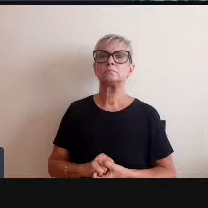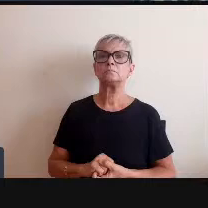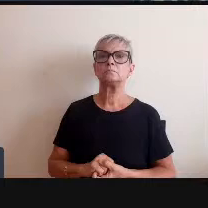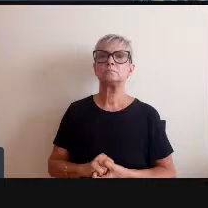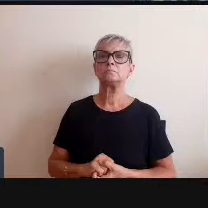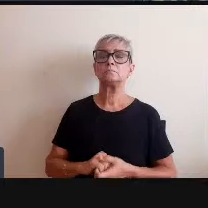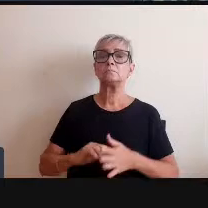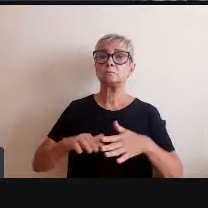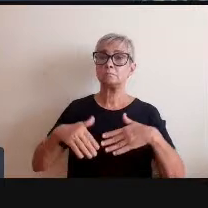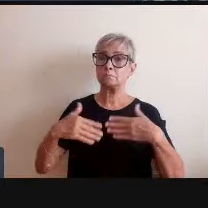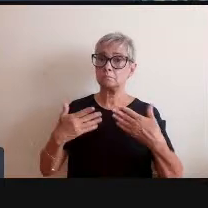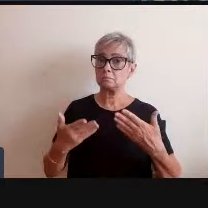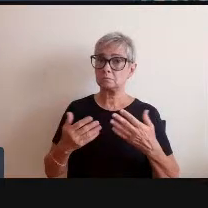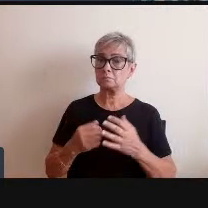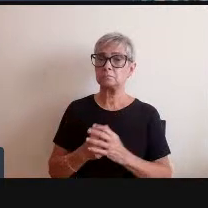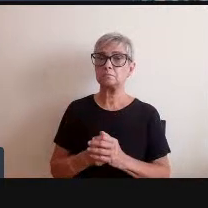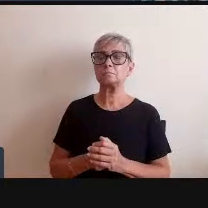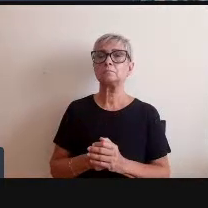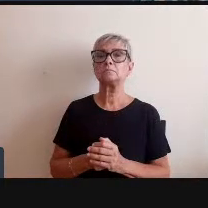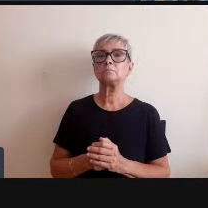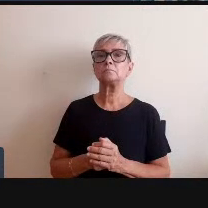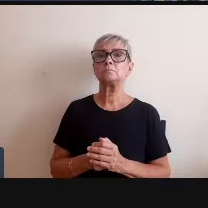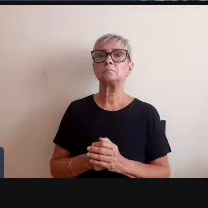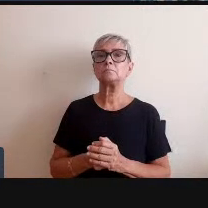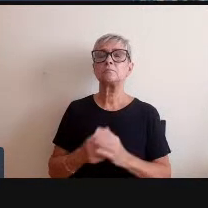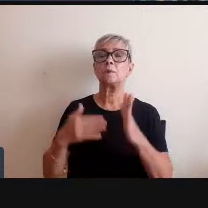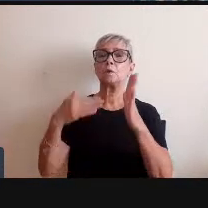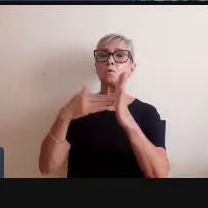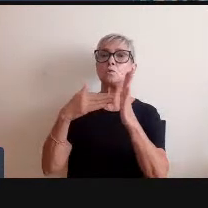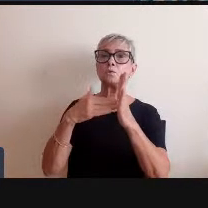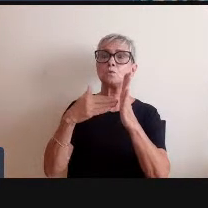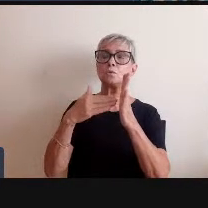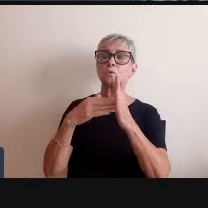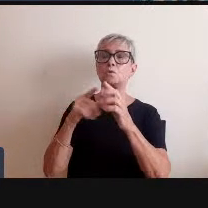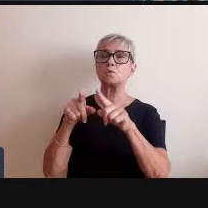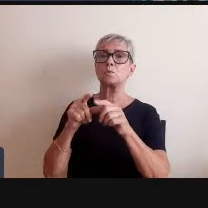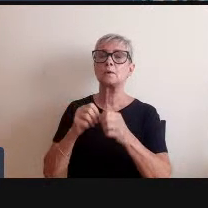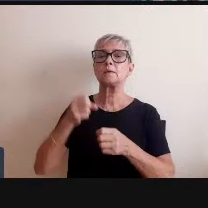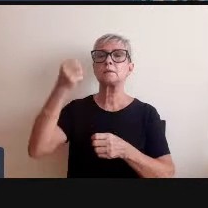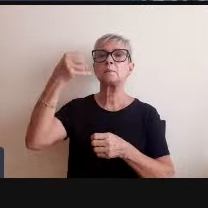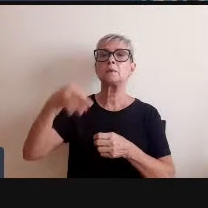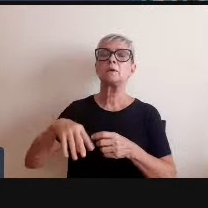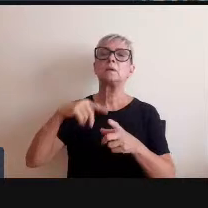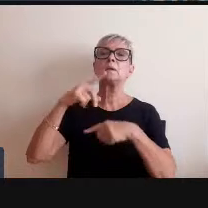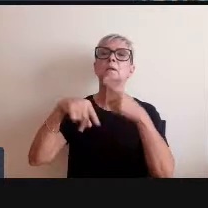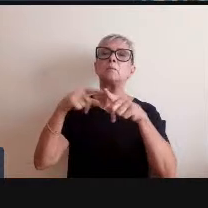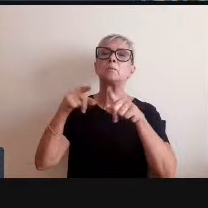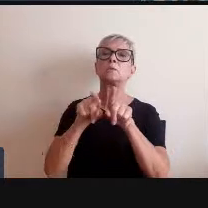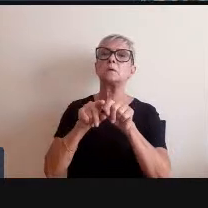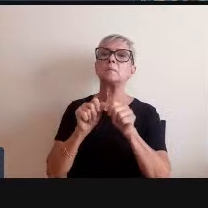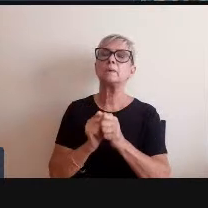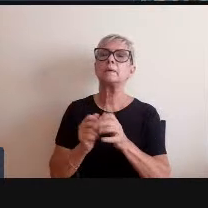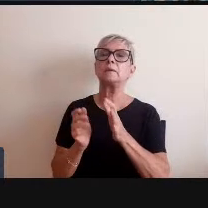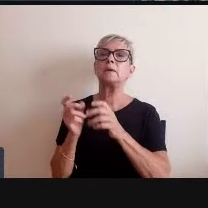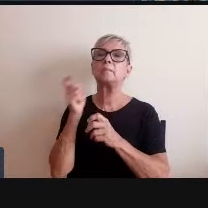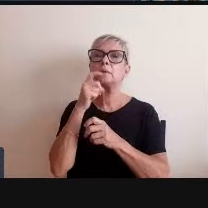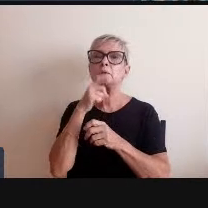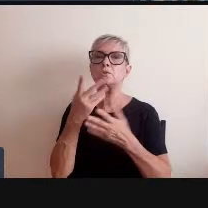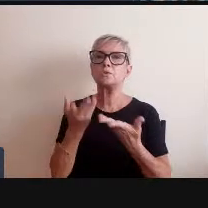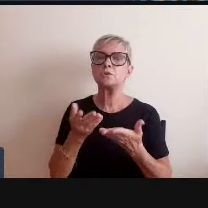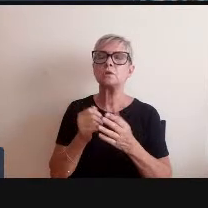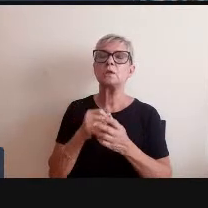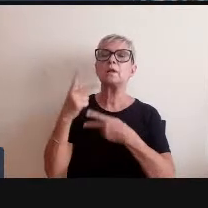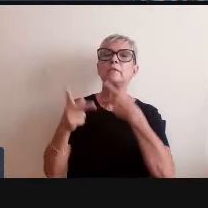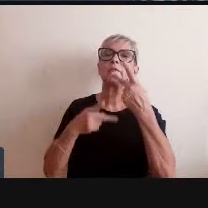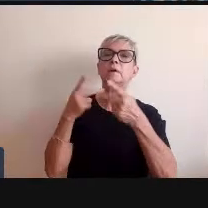Hal Foster né nesse último livro dele e depois da farsa ele falando